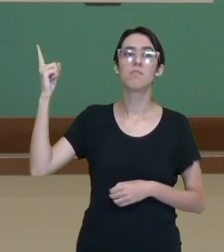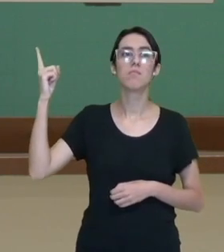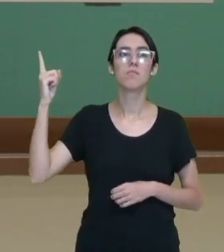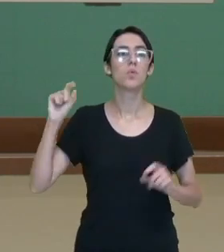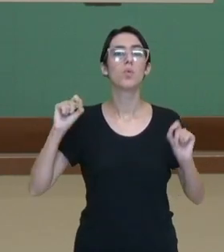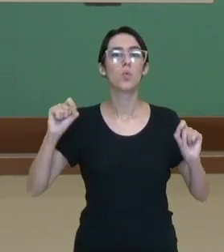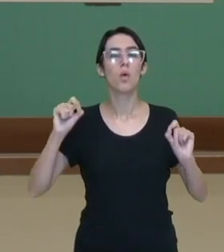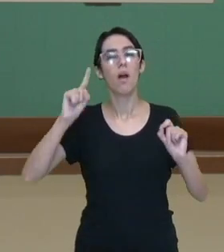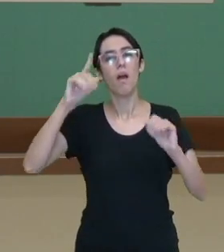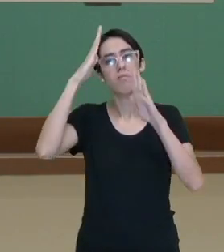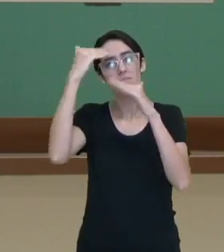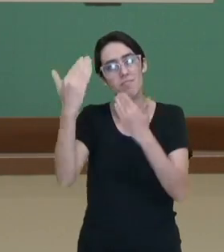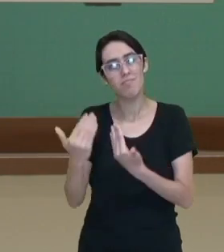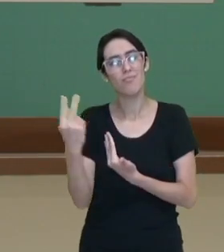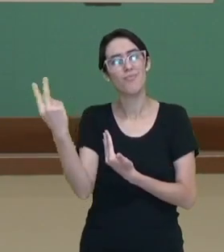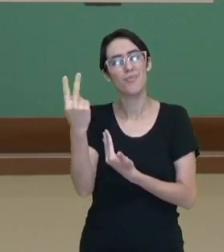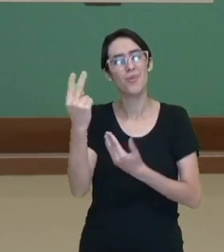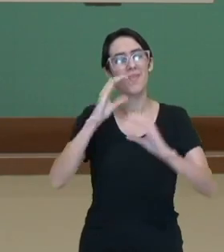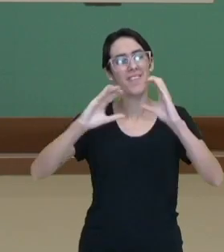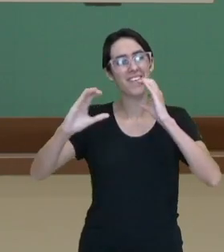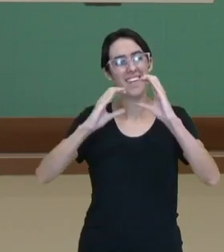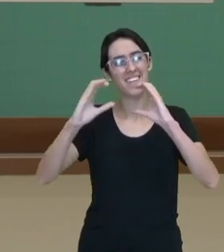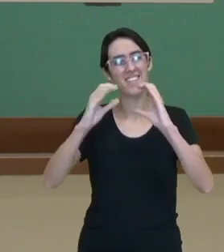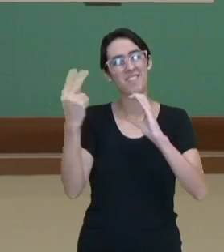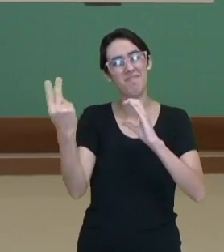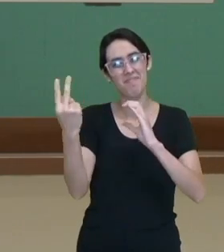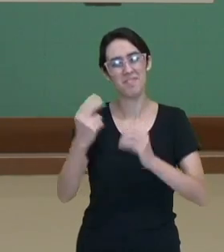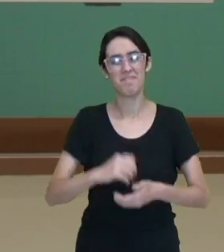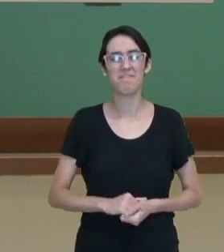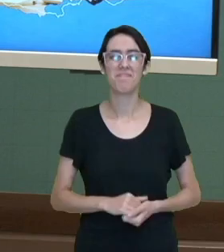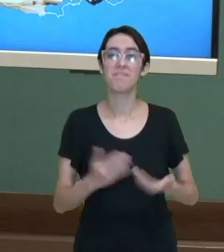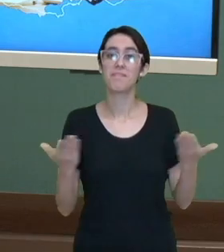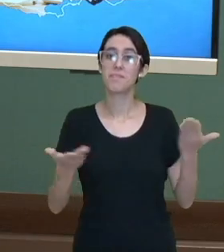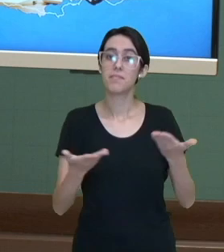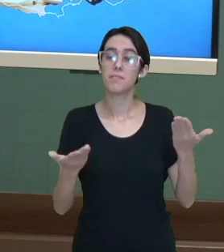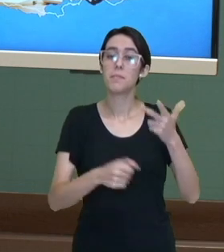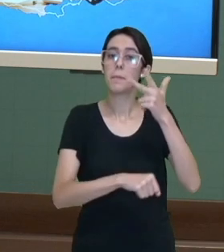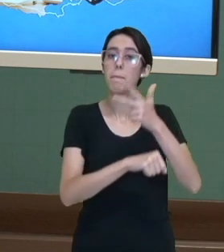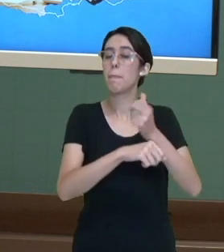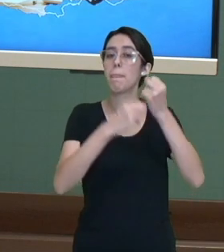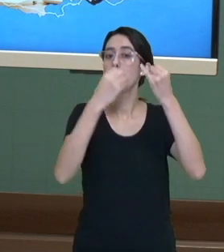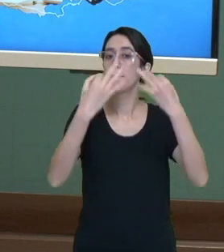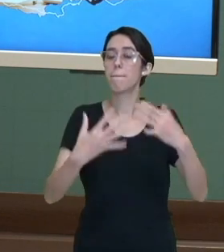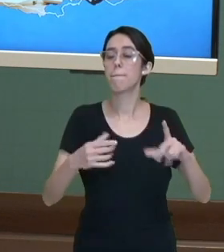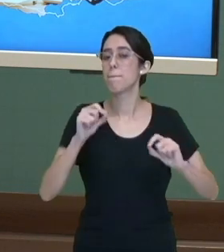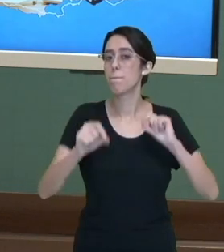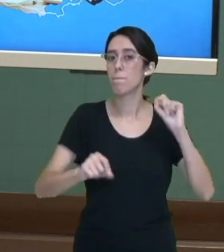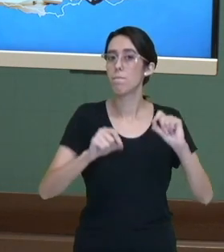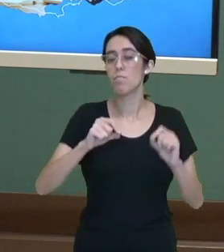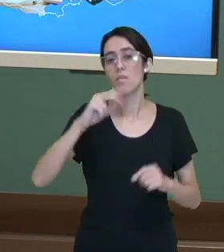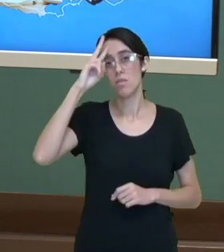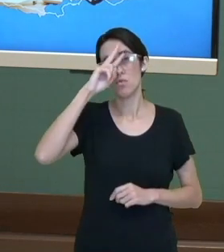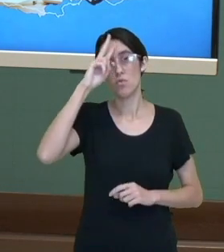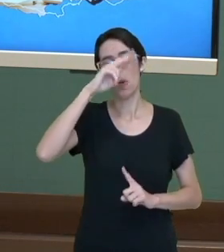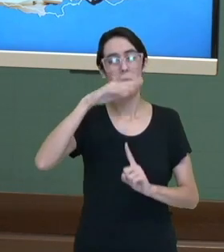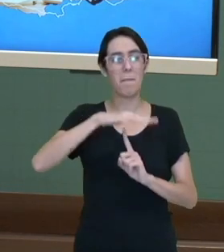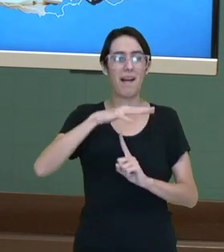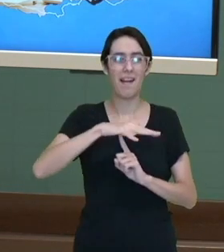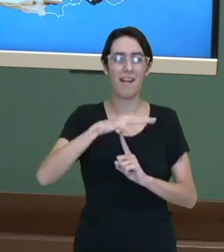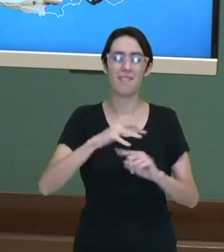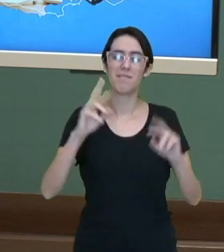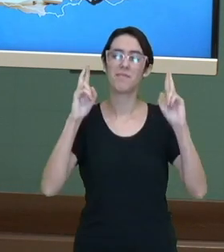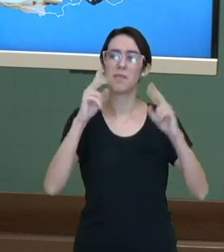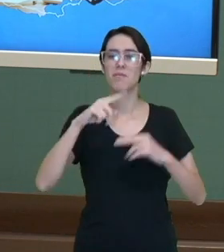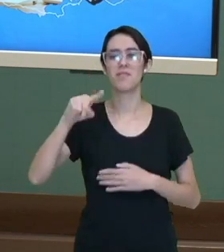homenageia a dupla e a letra da música. Pessoal, neste vídeo, nós falamos sobre a história do